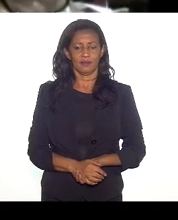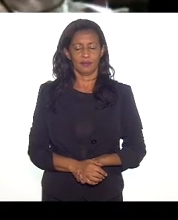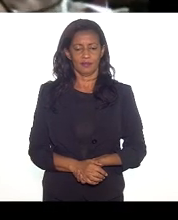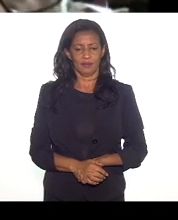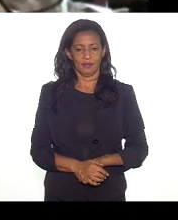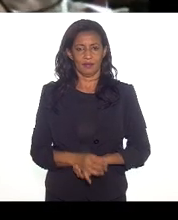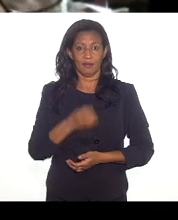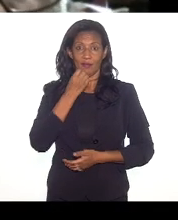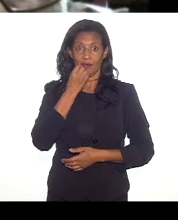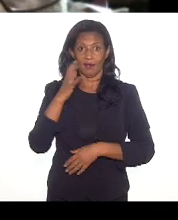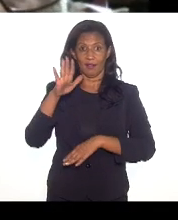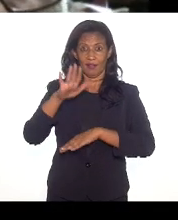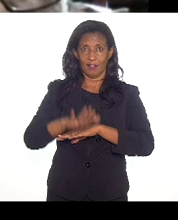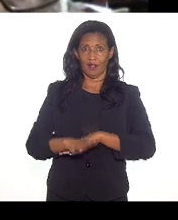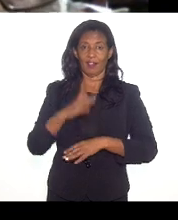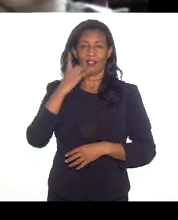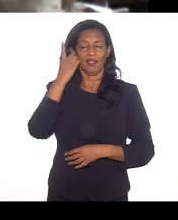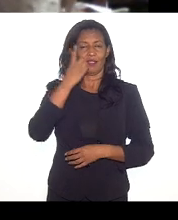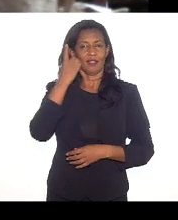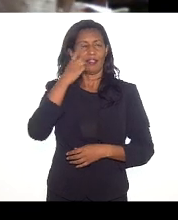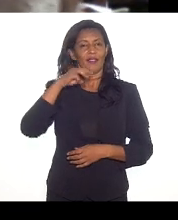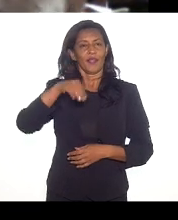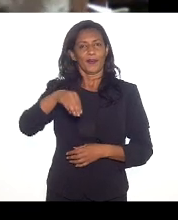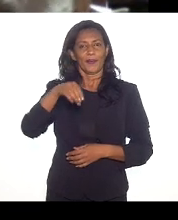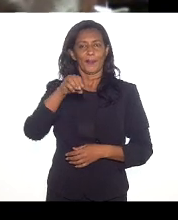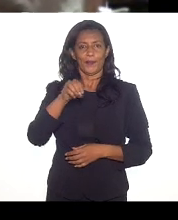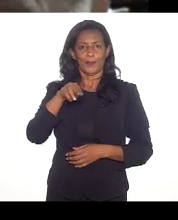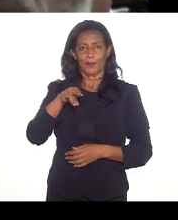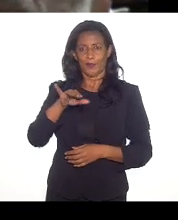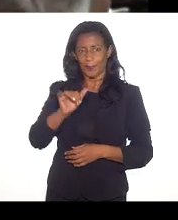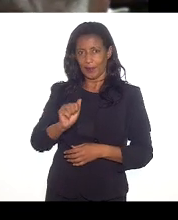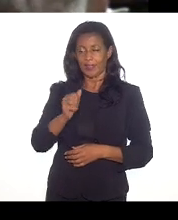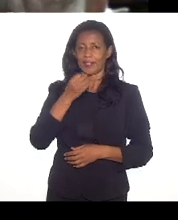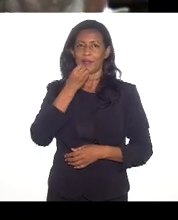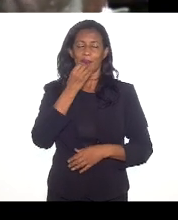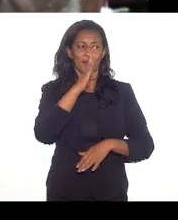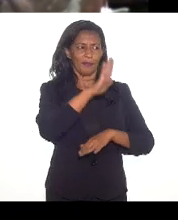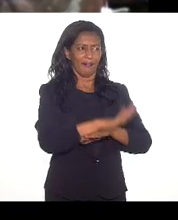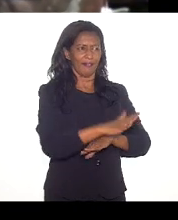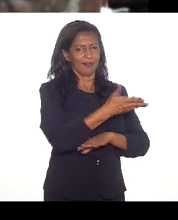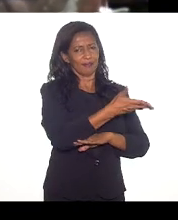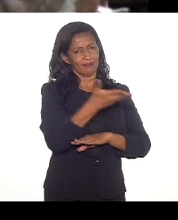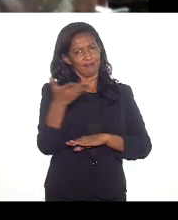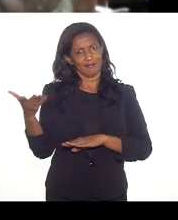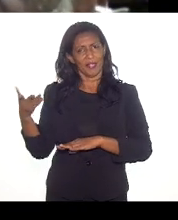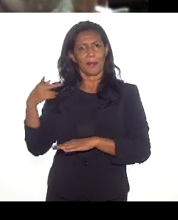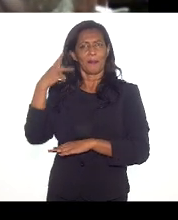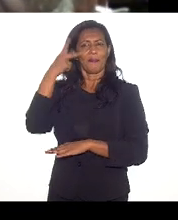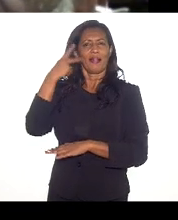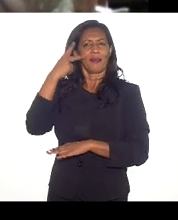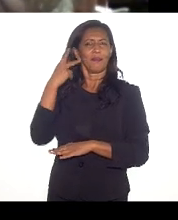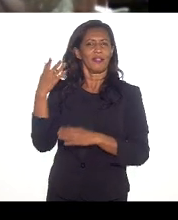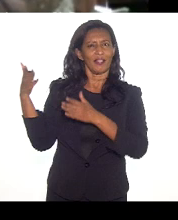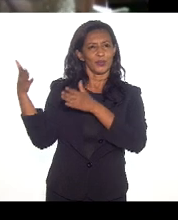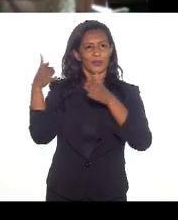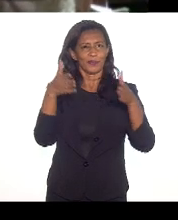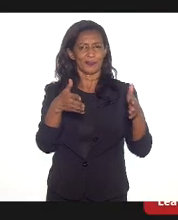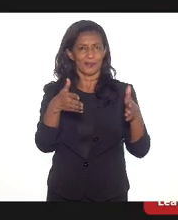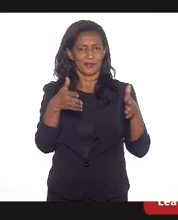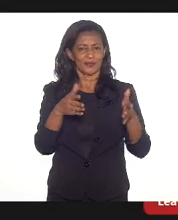Boa tarde, deputada Mônica Francisco, boa tarde demais parlamentares que se encontram aí